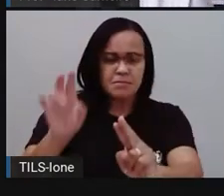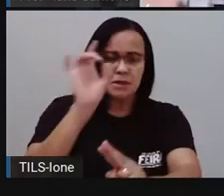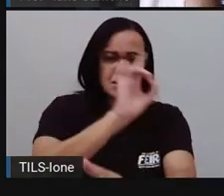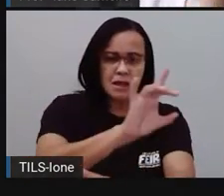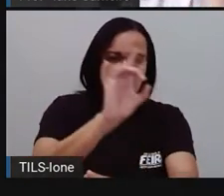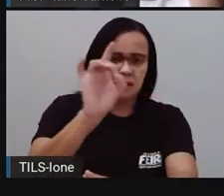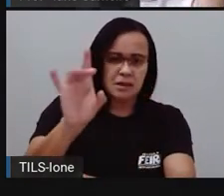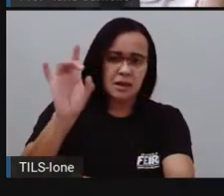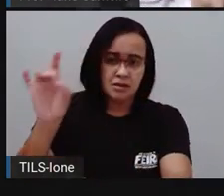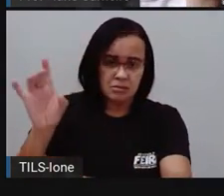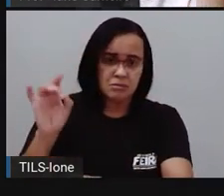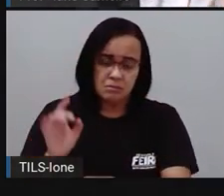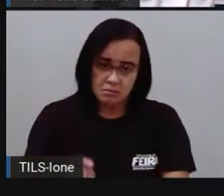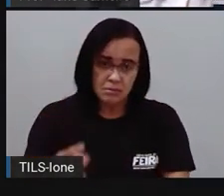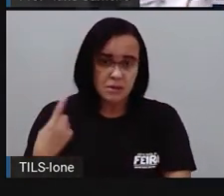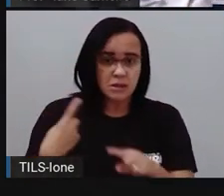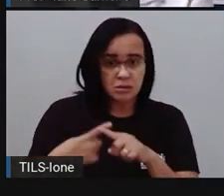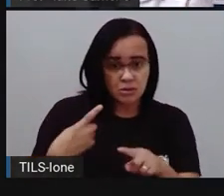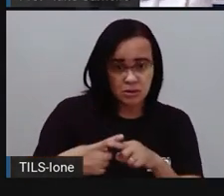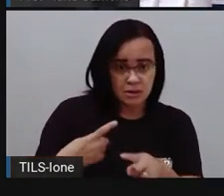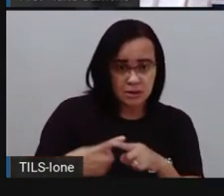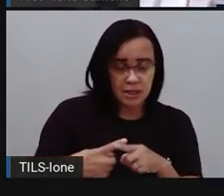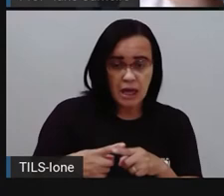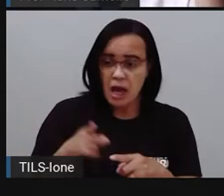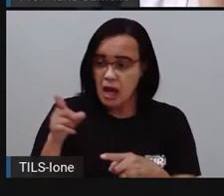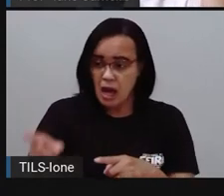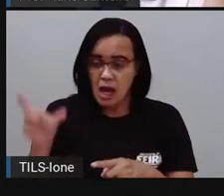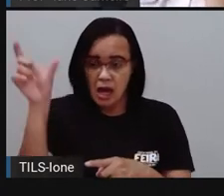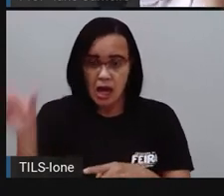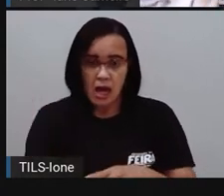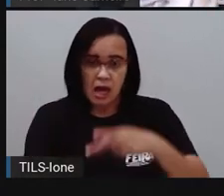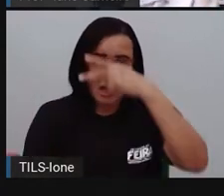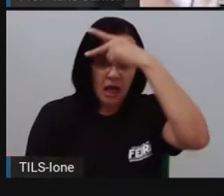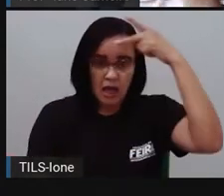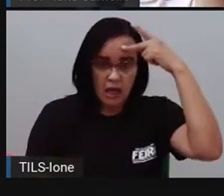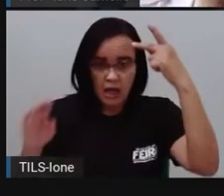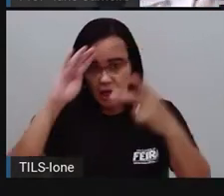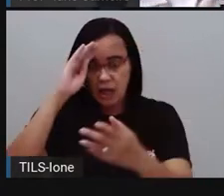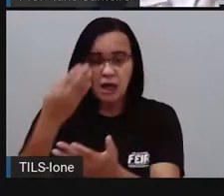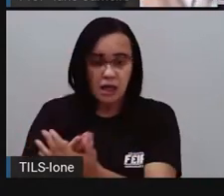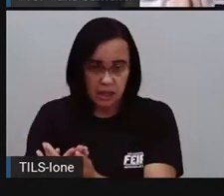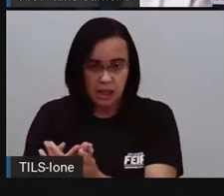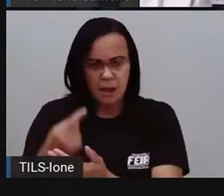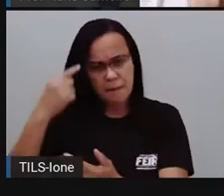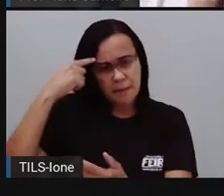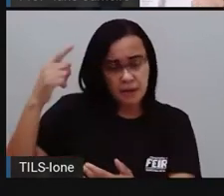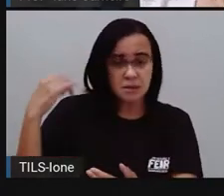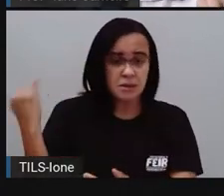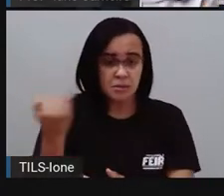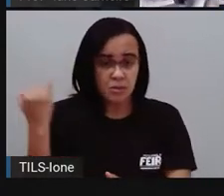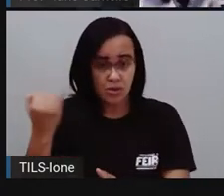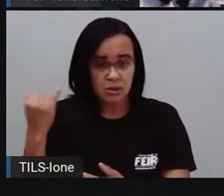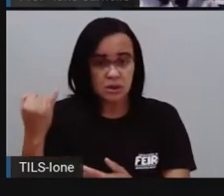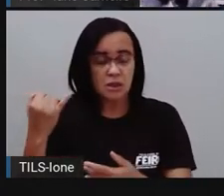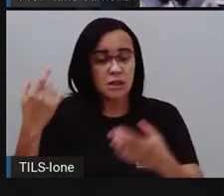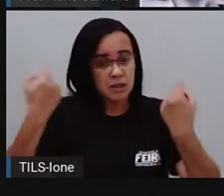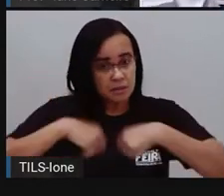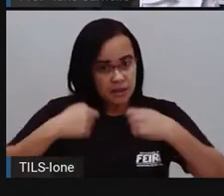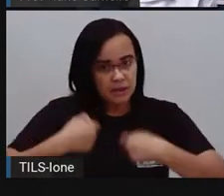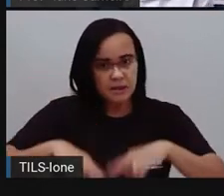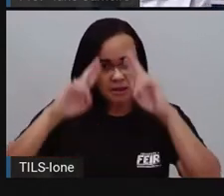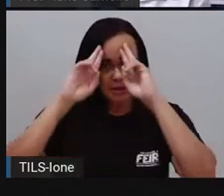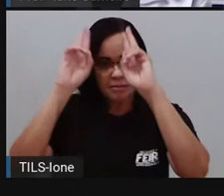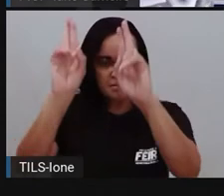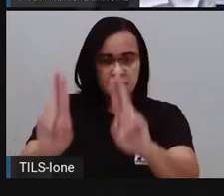que o outro é o que o outro acredita, né? É o que o outro pensa que é importante, que é legal. Então, a gente tem que respeitar